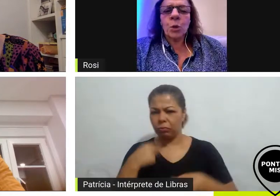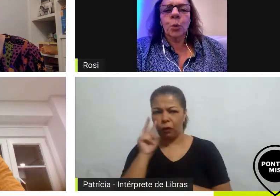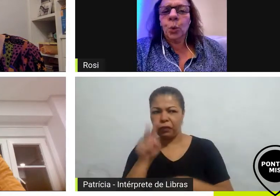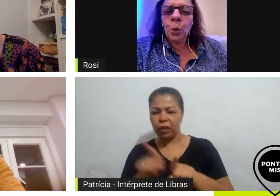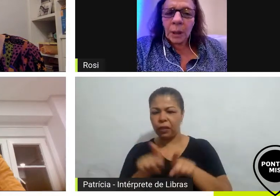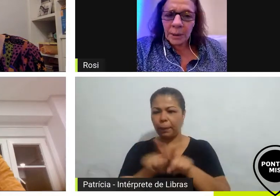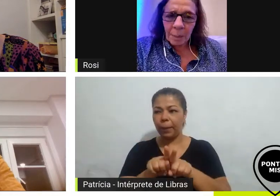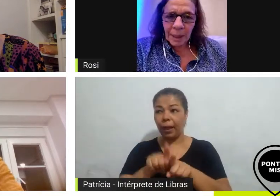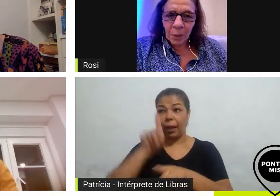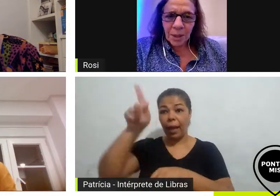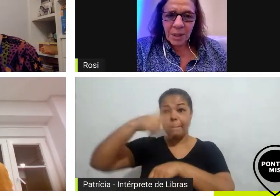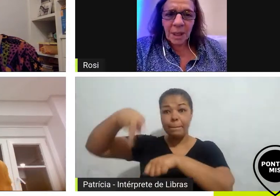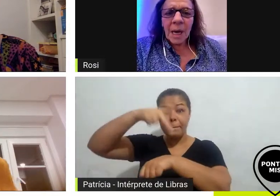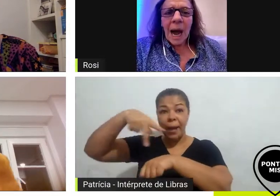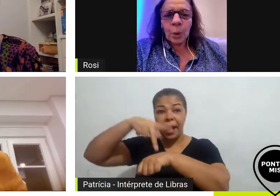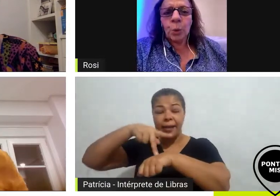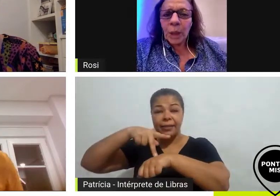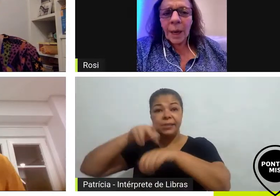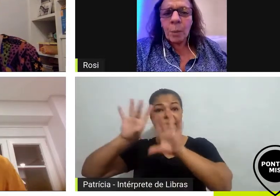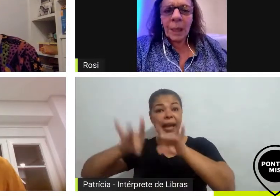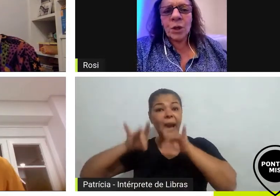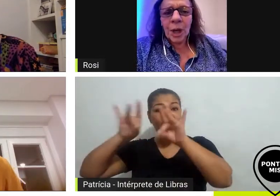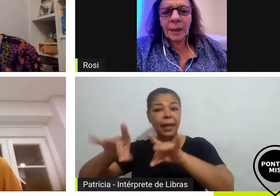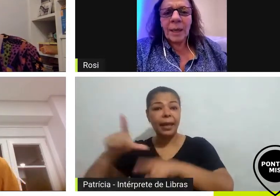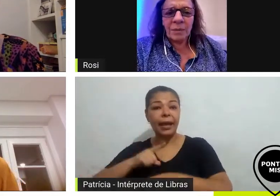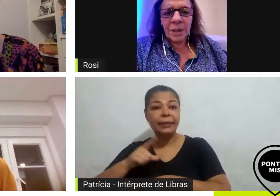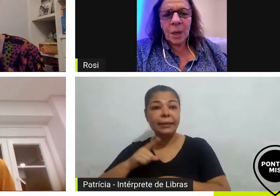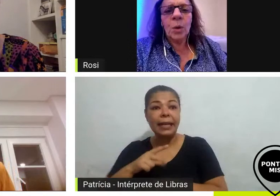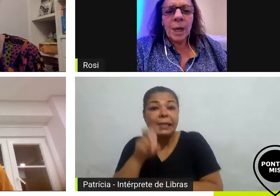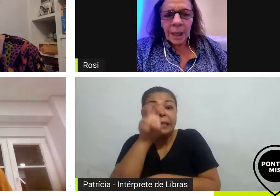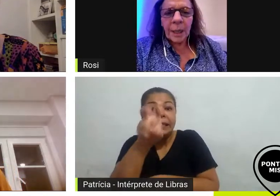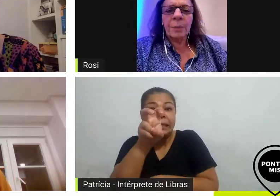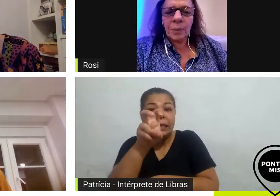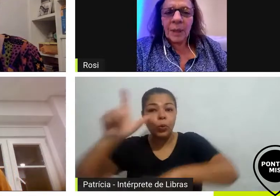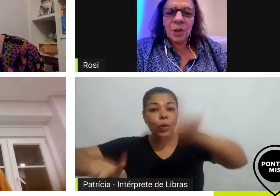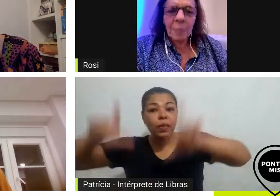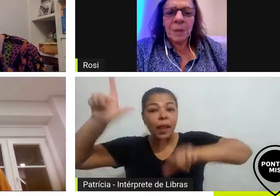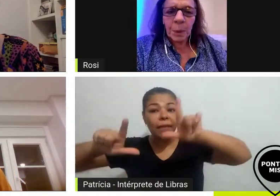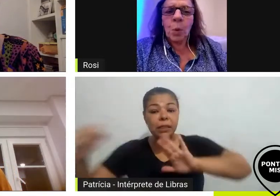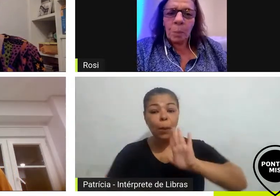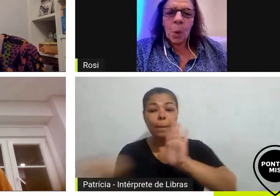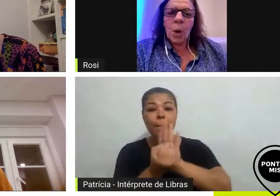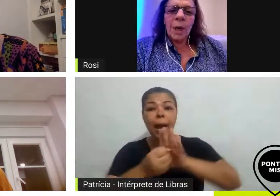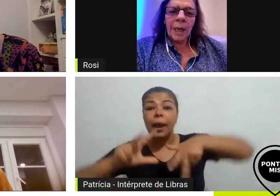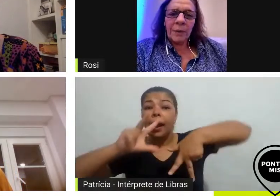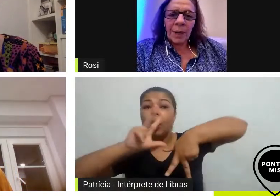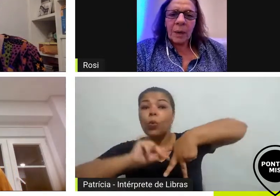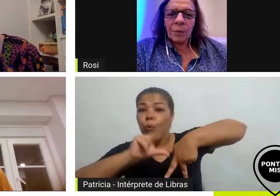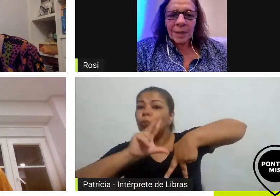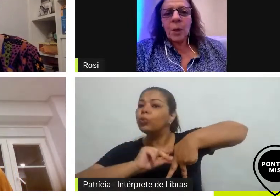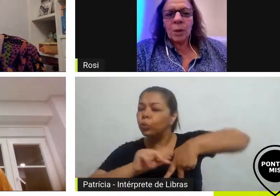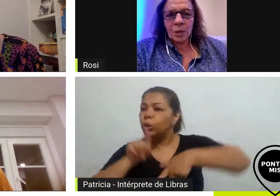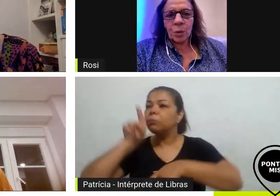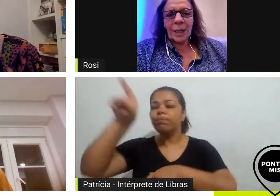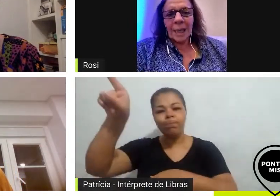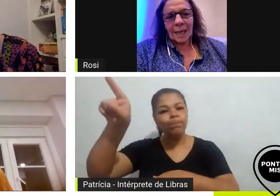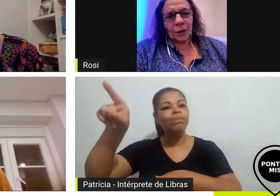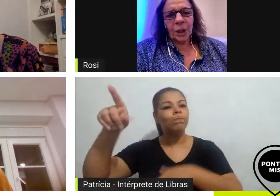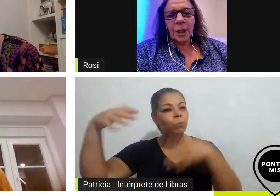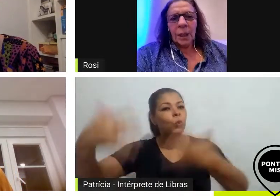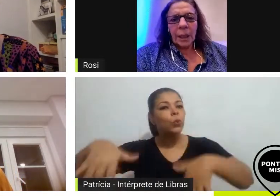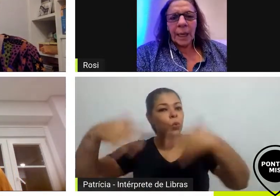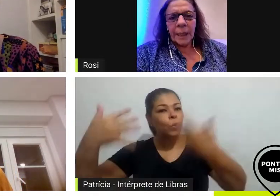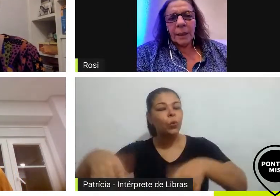cinco TVs cultura sabe aquela coisa assim a cultura realmente é a televisão que sempre se preocupou em ter que fazer coisas de